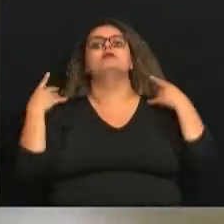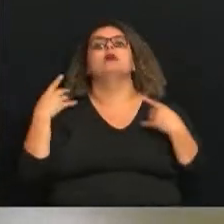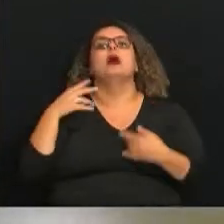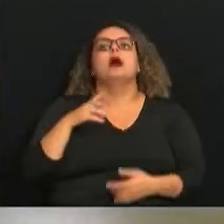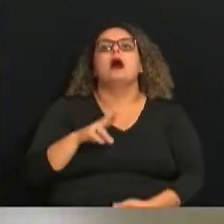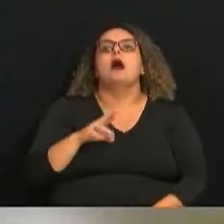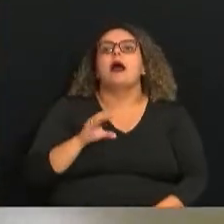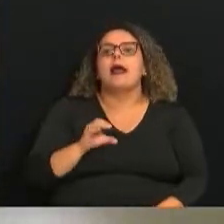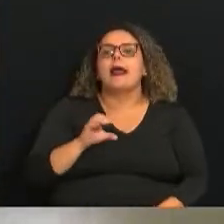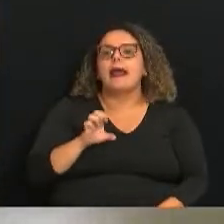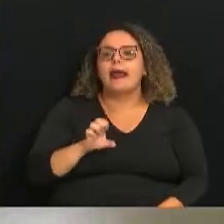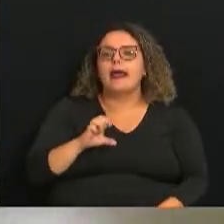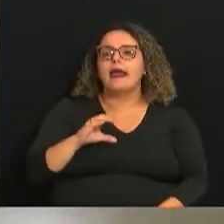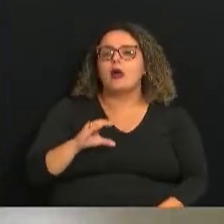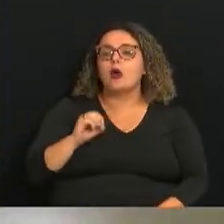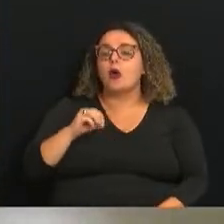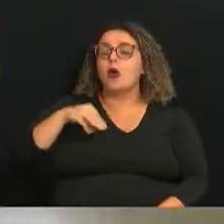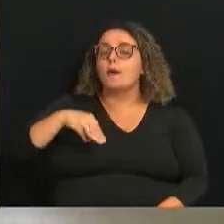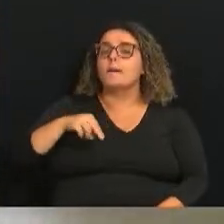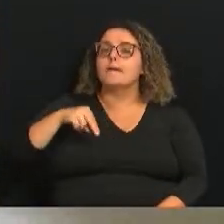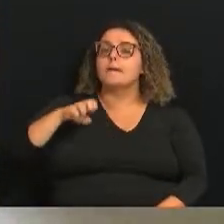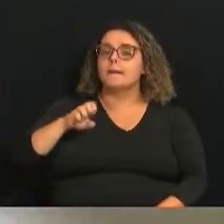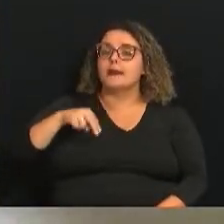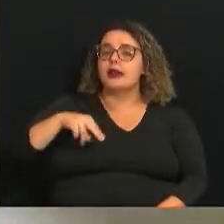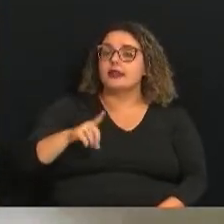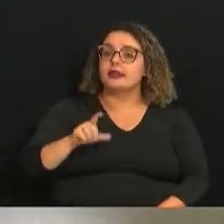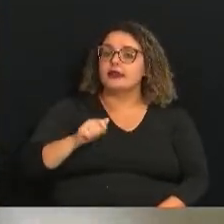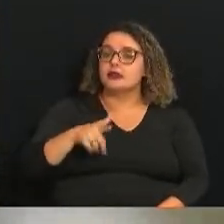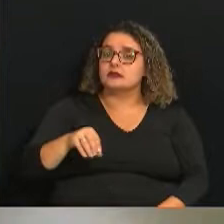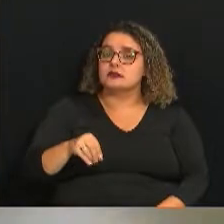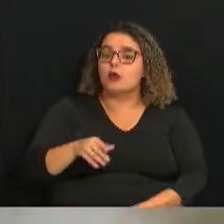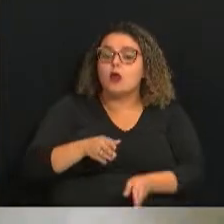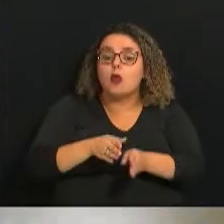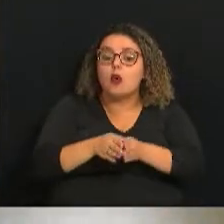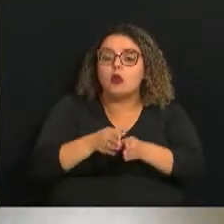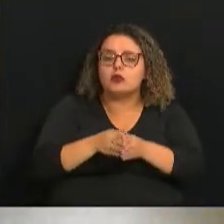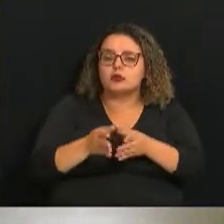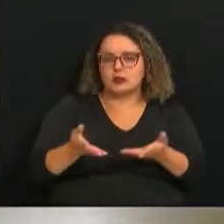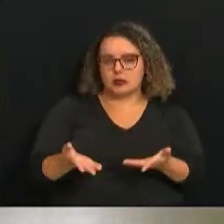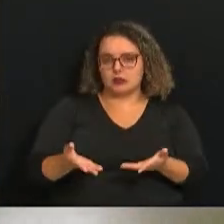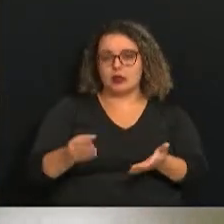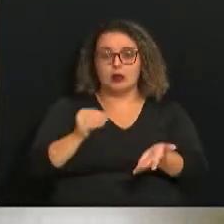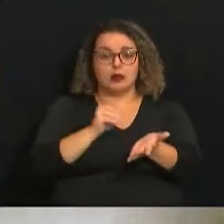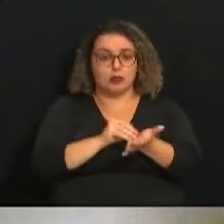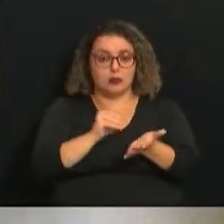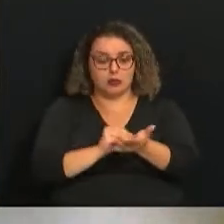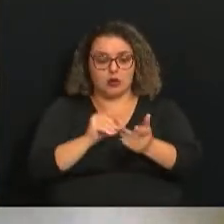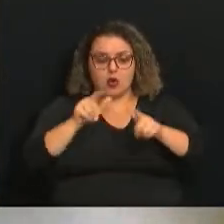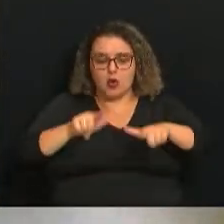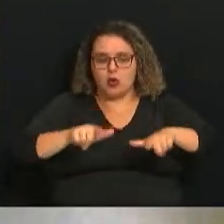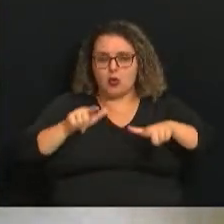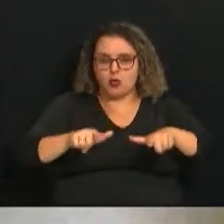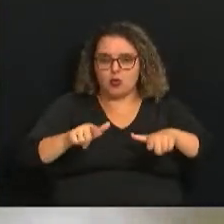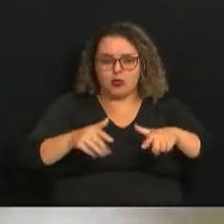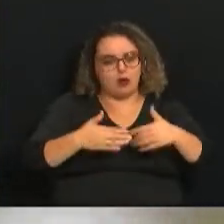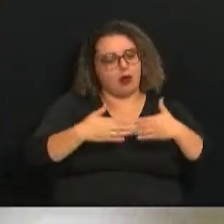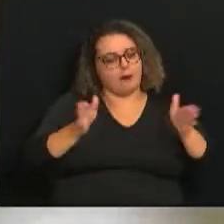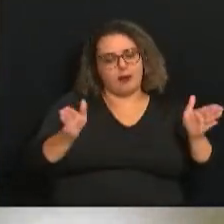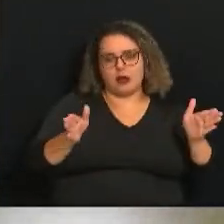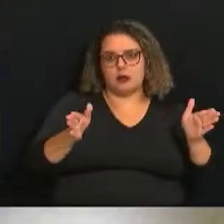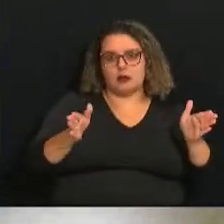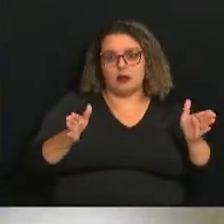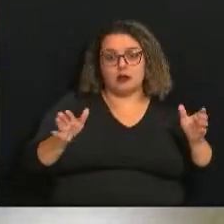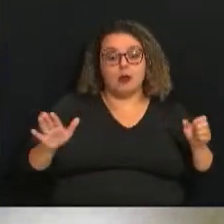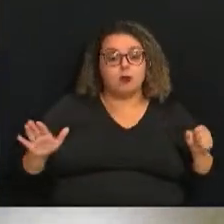manter a utilização das máscaras. E, por último, ambientes, mesmo que sejam abertos, mas com grandes